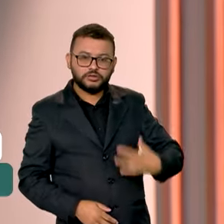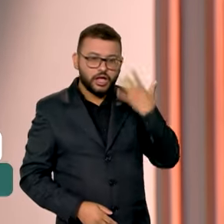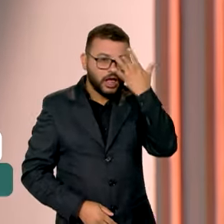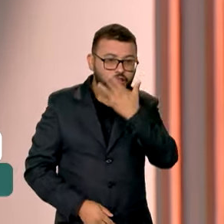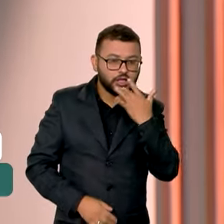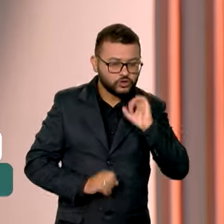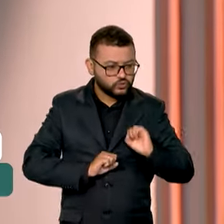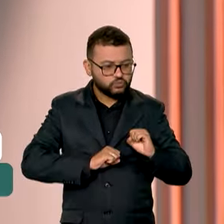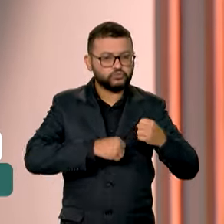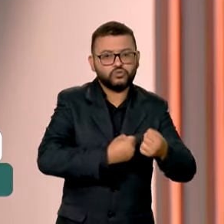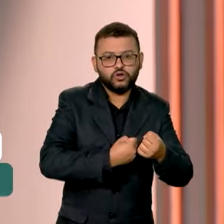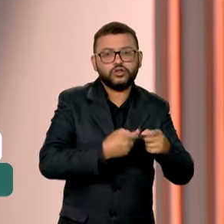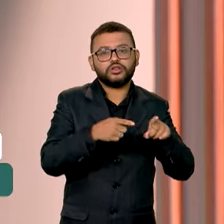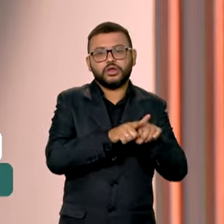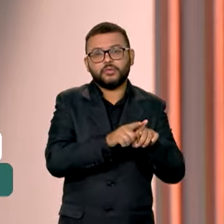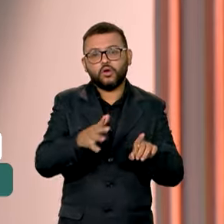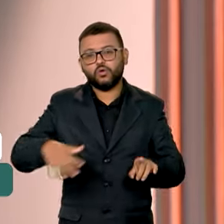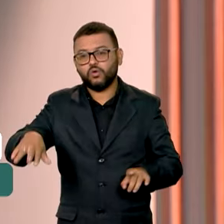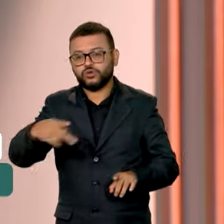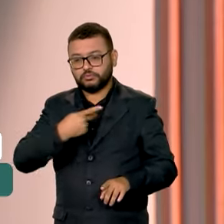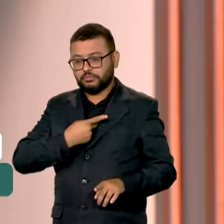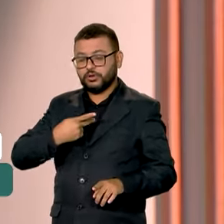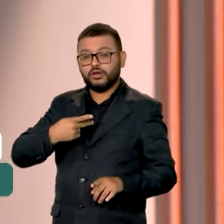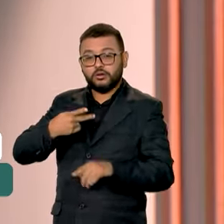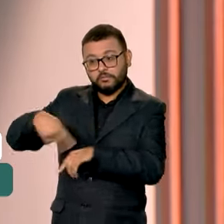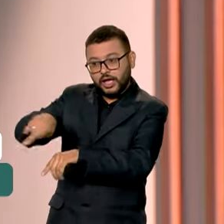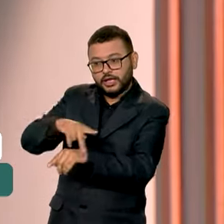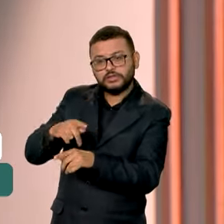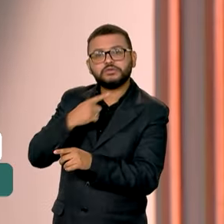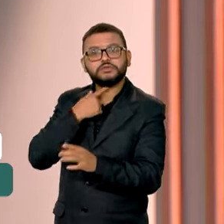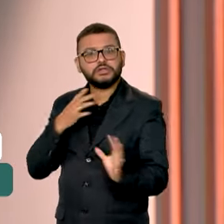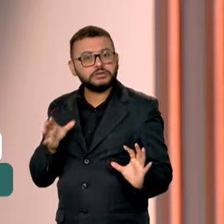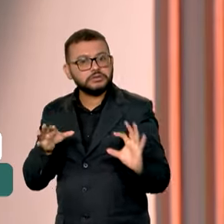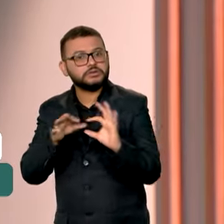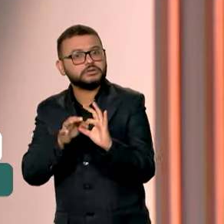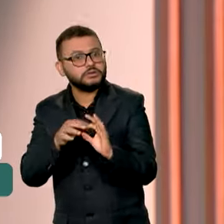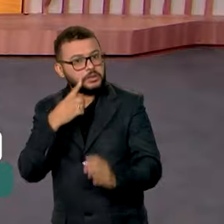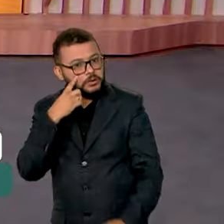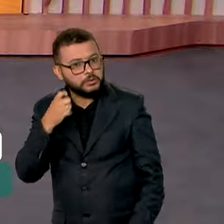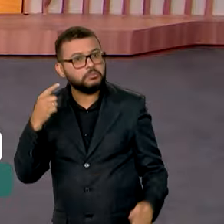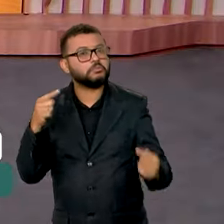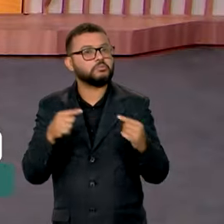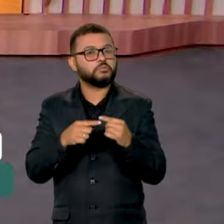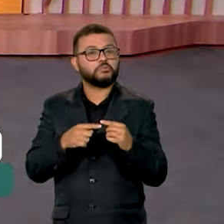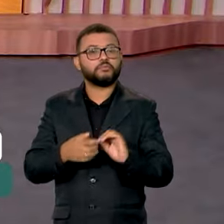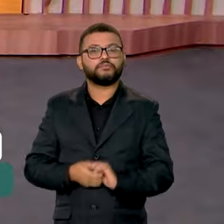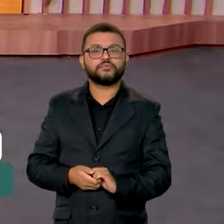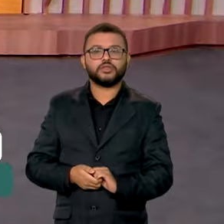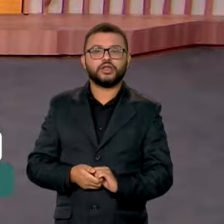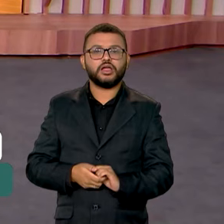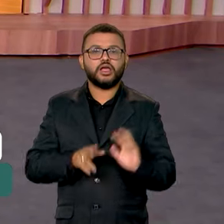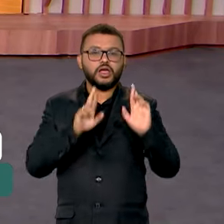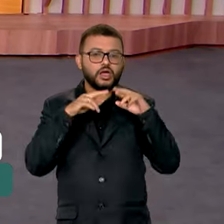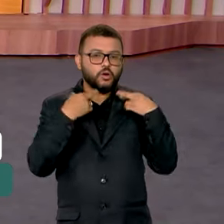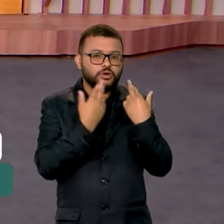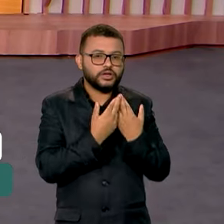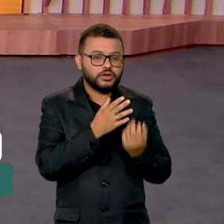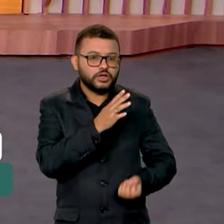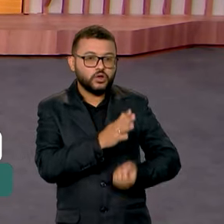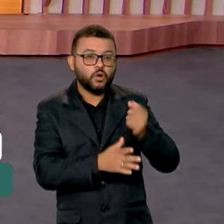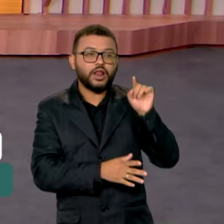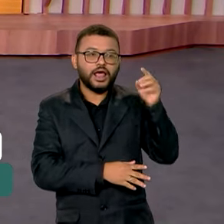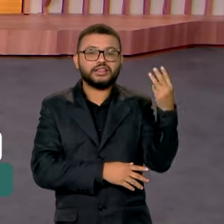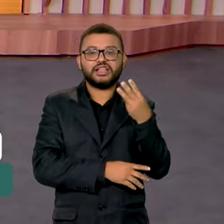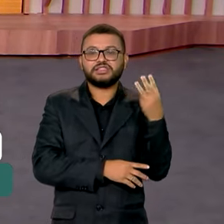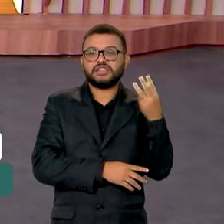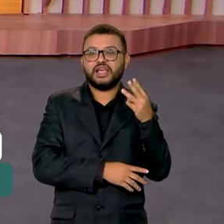Fernanda Haddad, e compartilhada pelos ministros dos outros países que participam do bloco. Reunidos pela terceira vez no